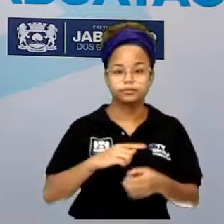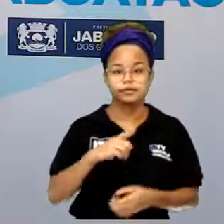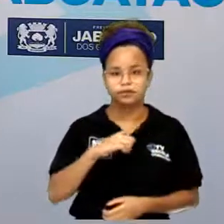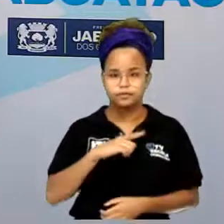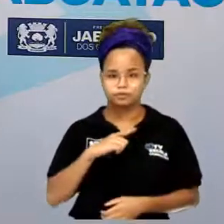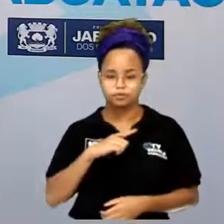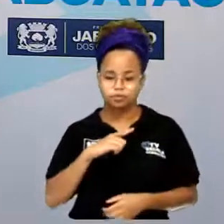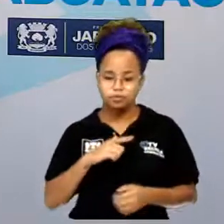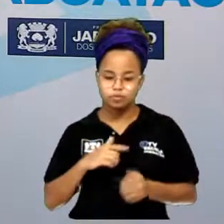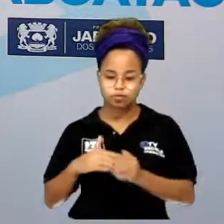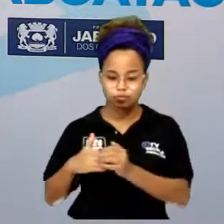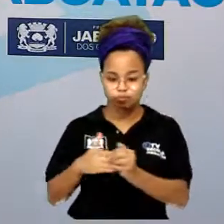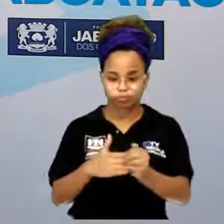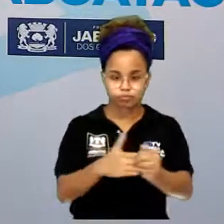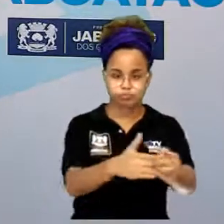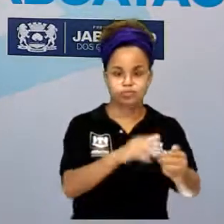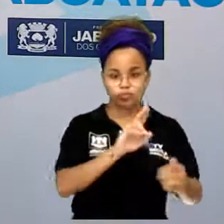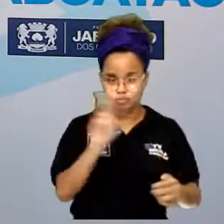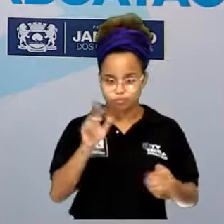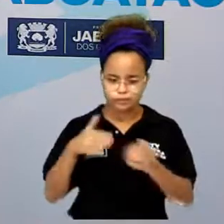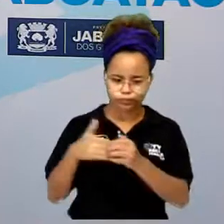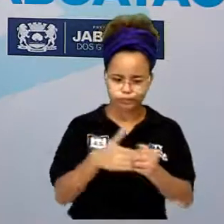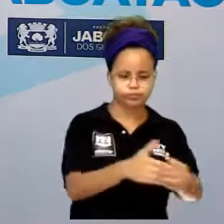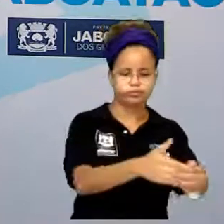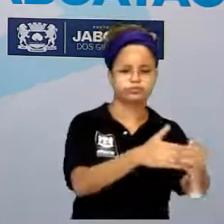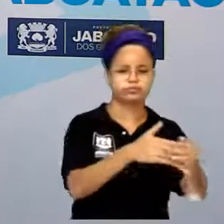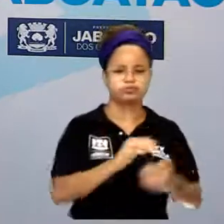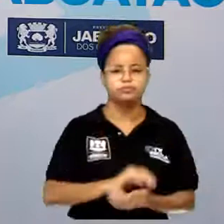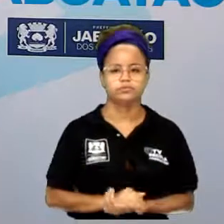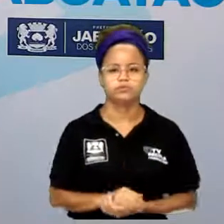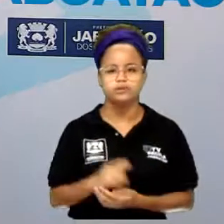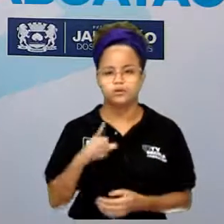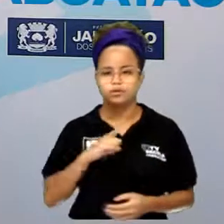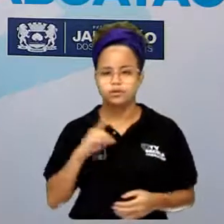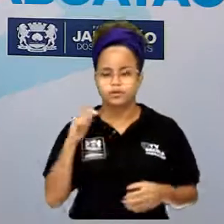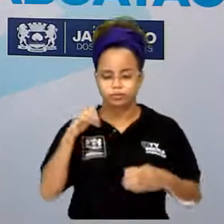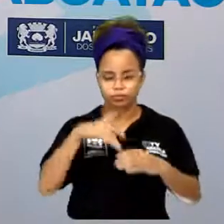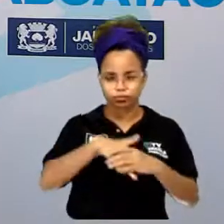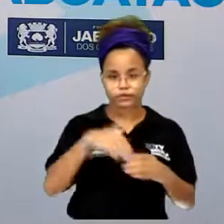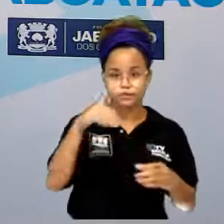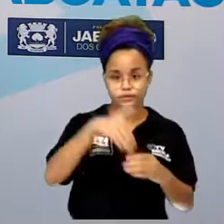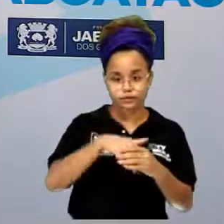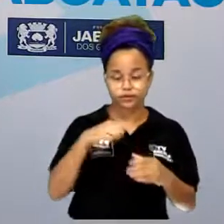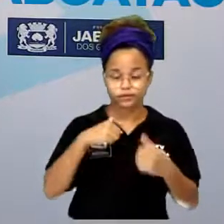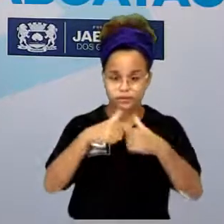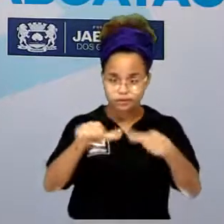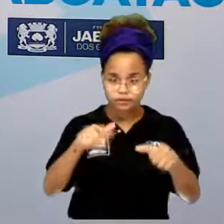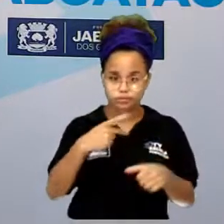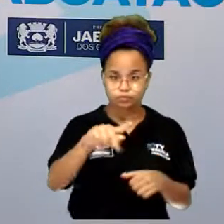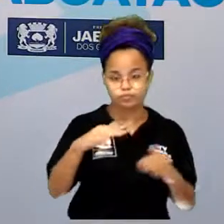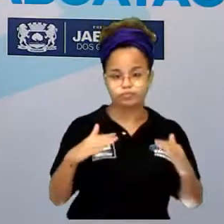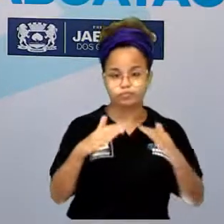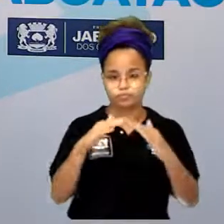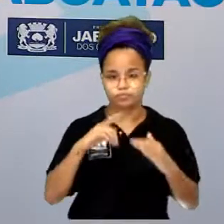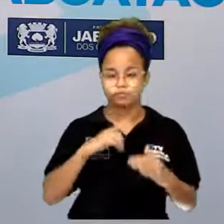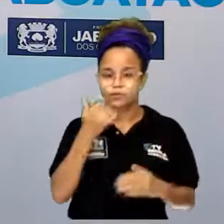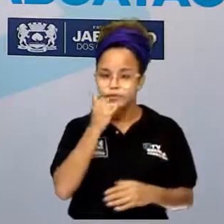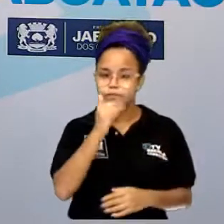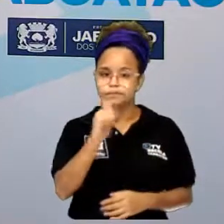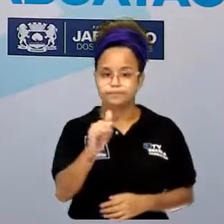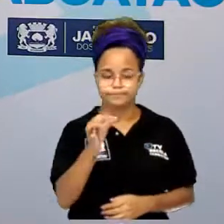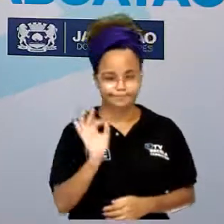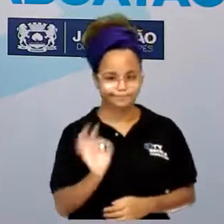nome corrente elétrica que vai alimentar aí os seus aparelhos eletrônicos elétricos de maneira geral, certo?